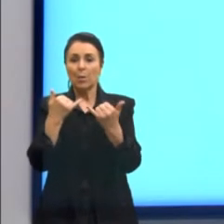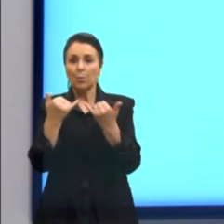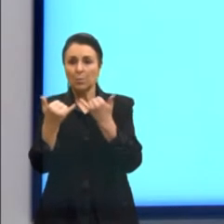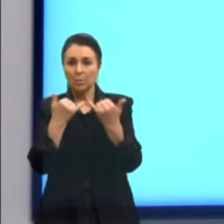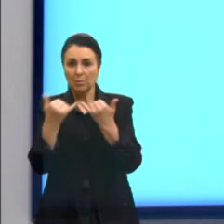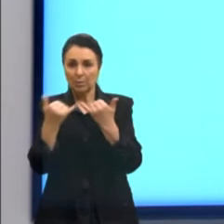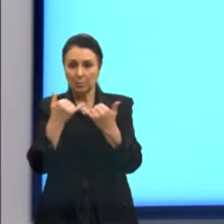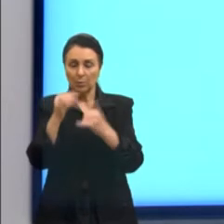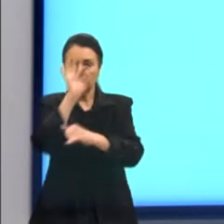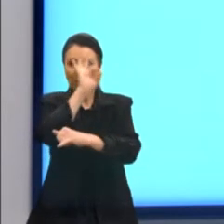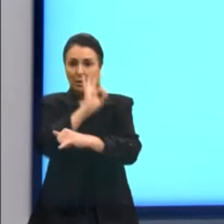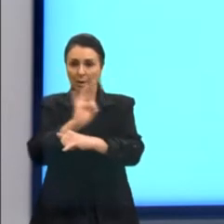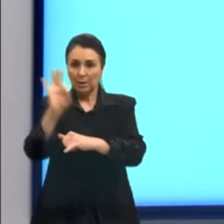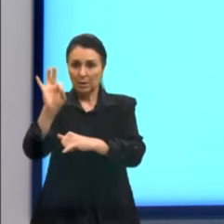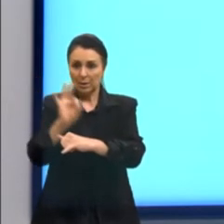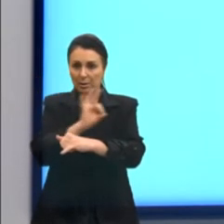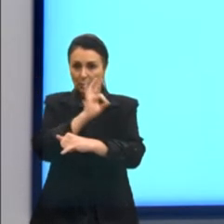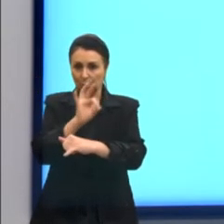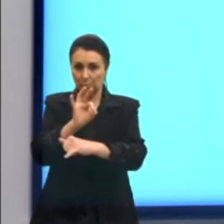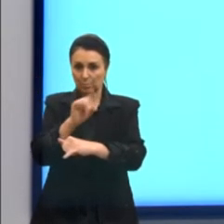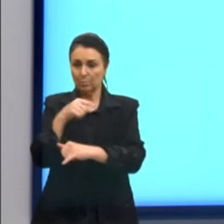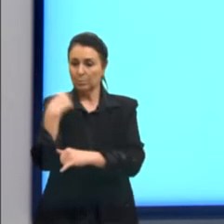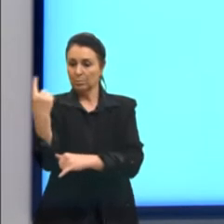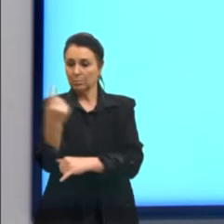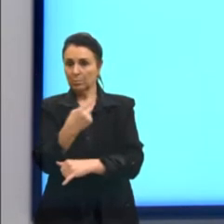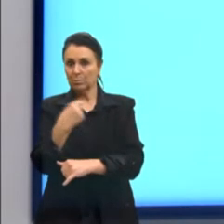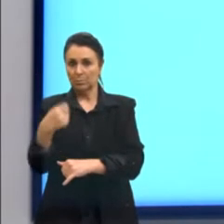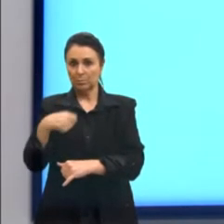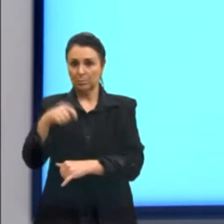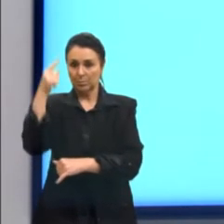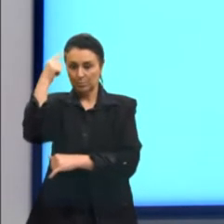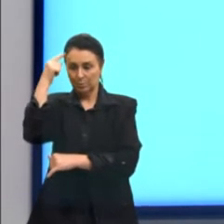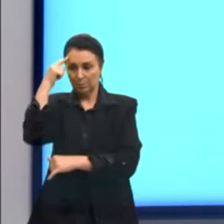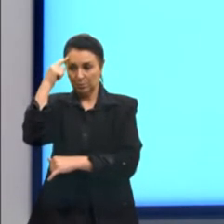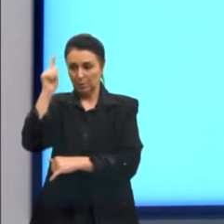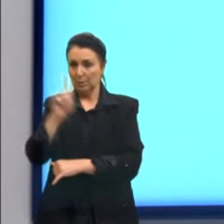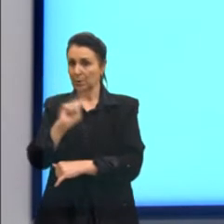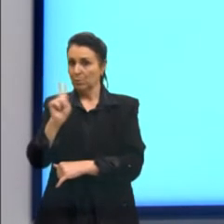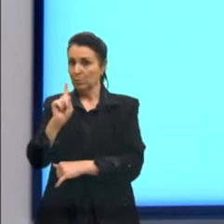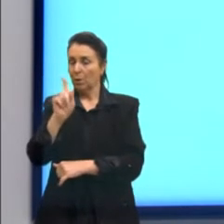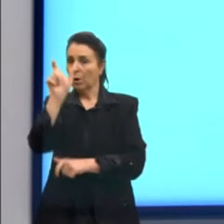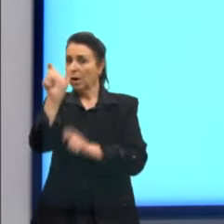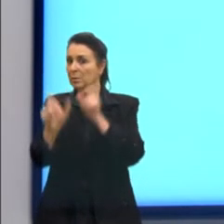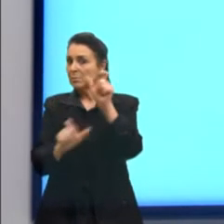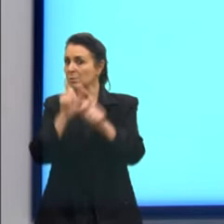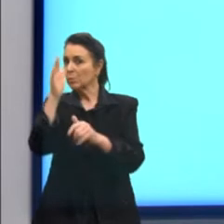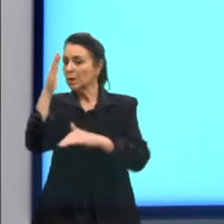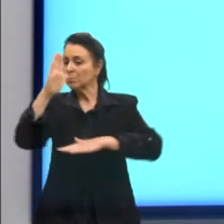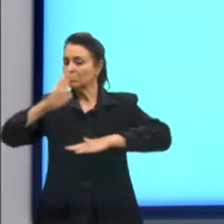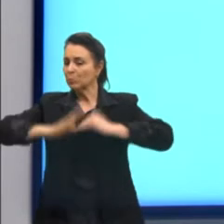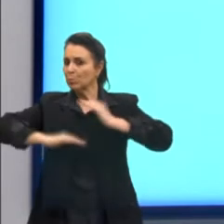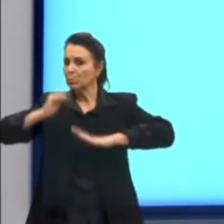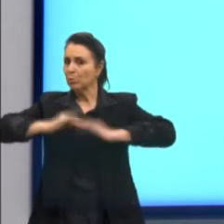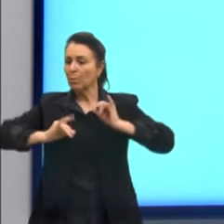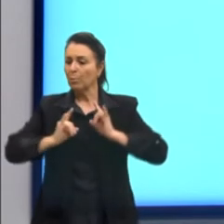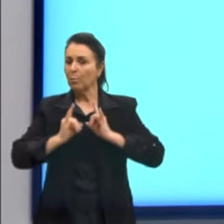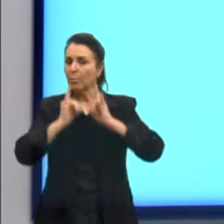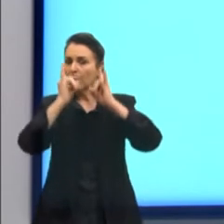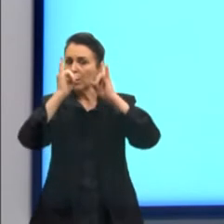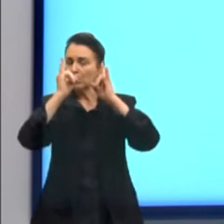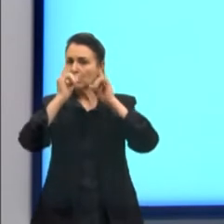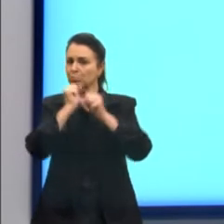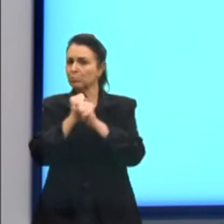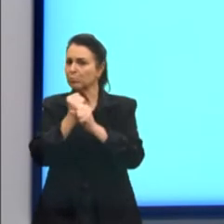arte. Porque a gente tem que pensar que não só as pessoas construíam prédios, como as pessoas